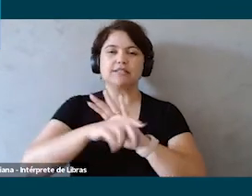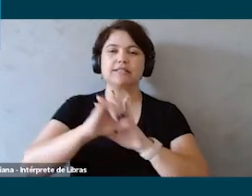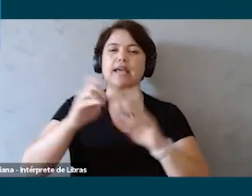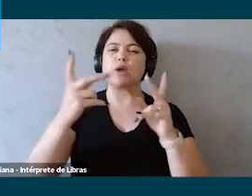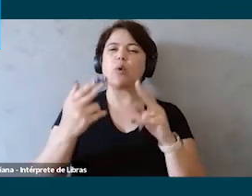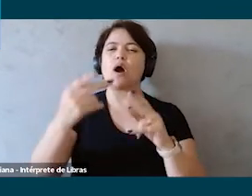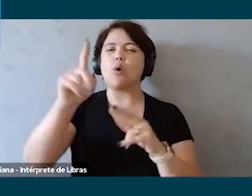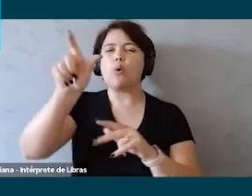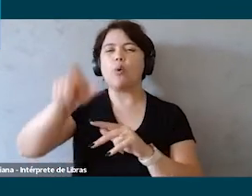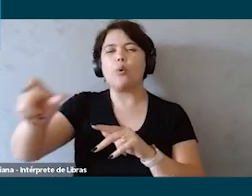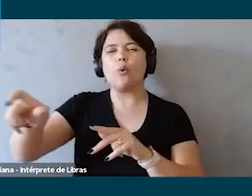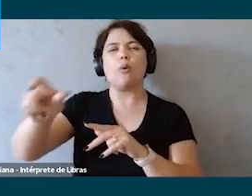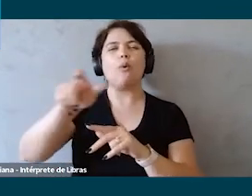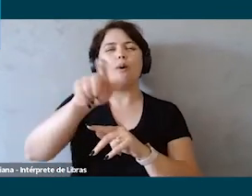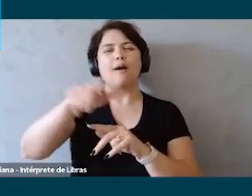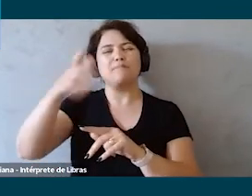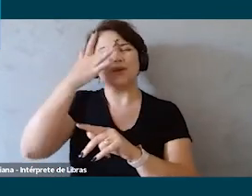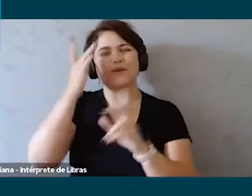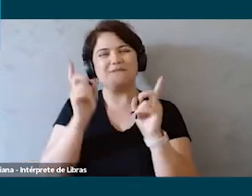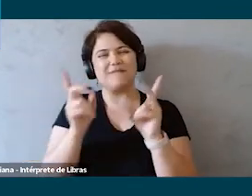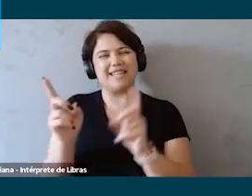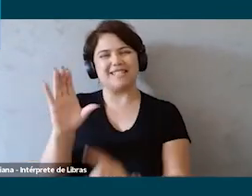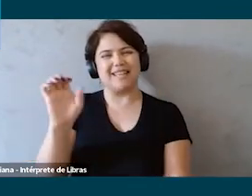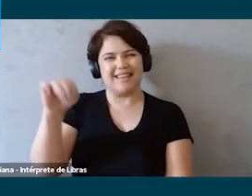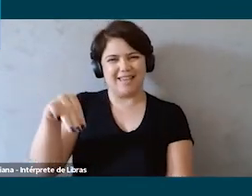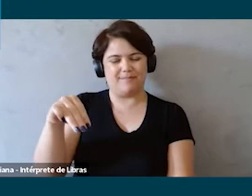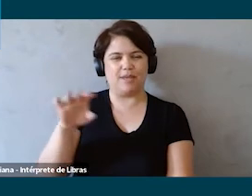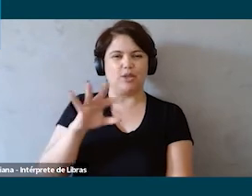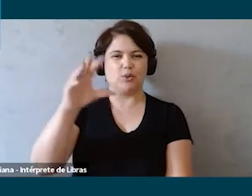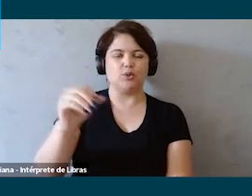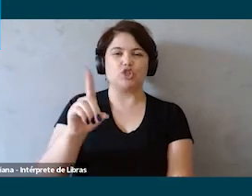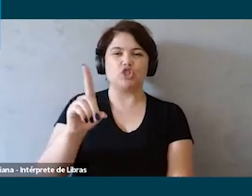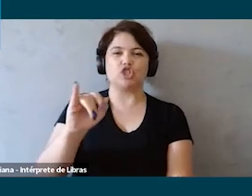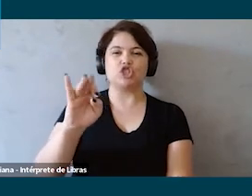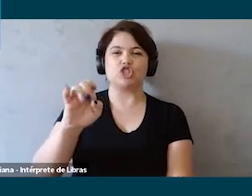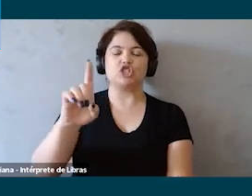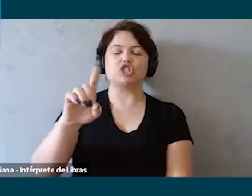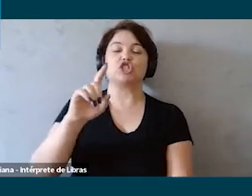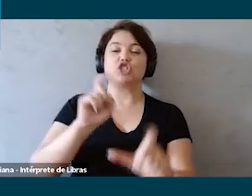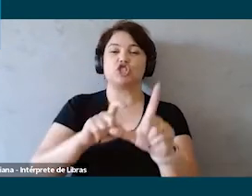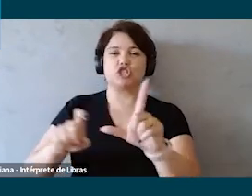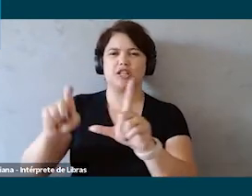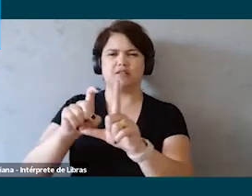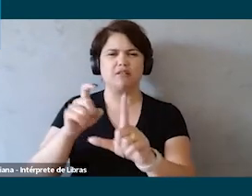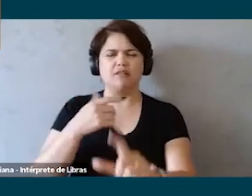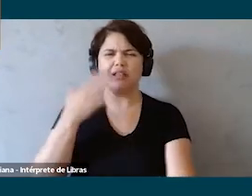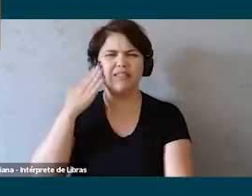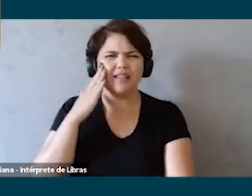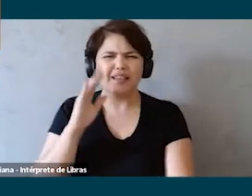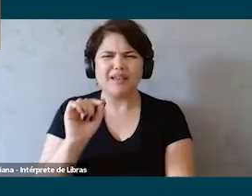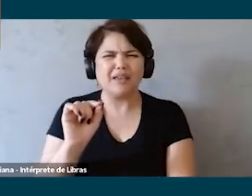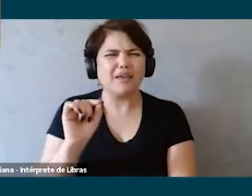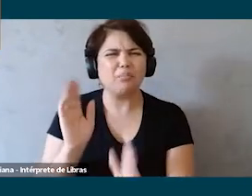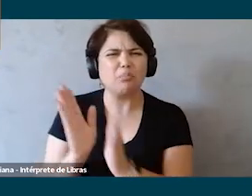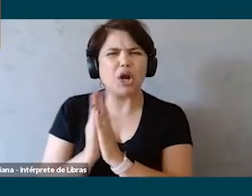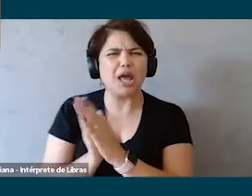as personas das consultoras aquelas bonequinhas de indicador de digitalização eu vou entender eu que